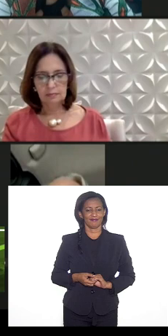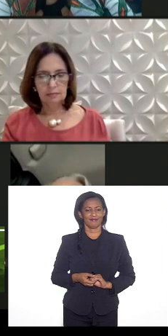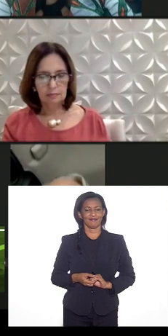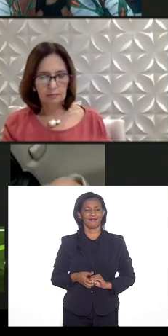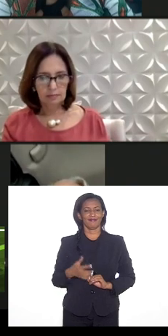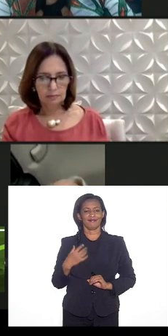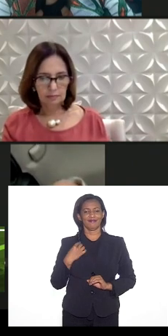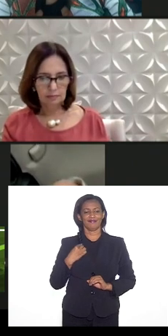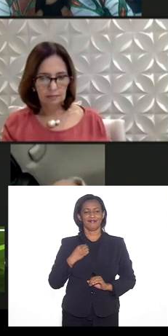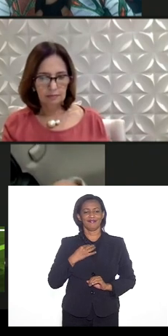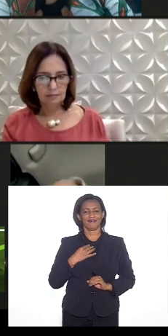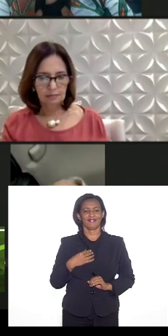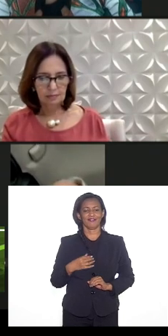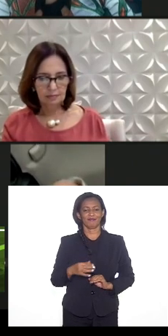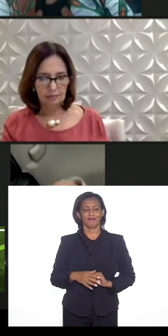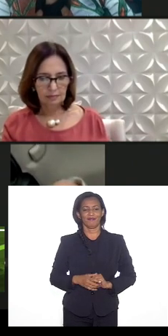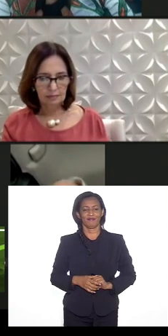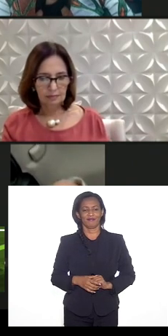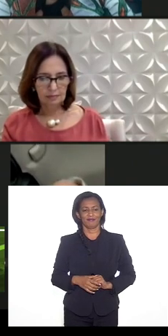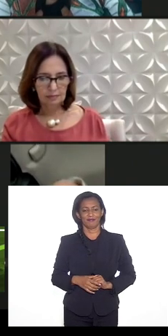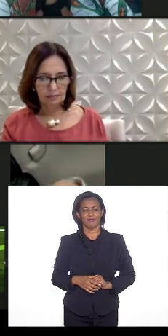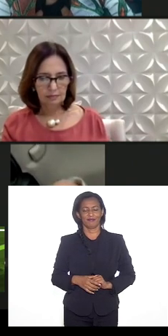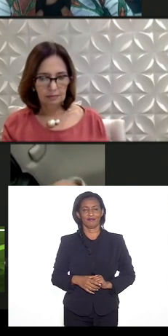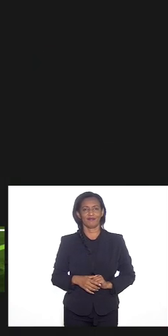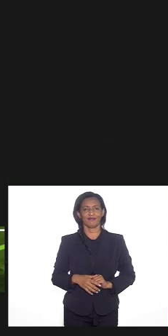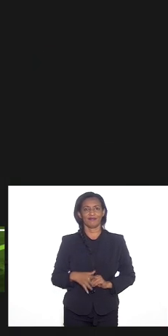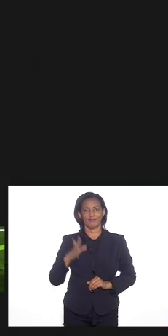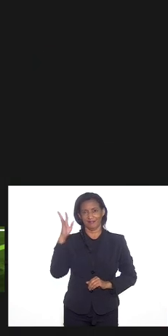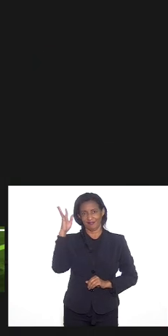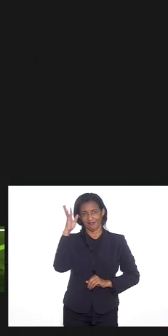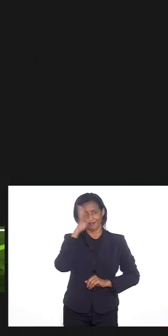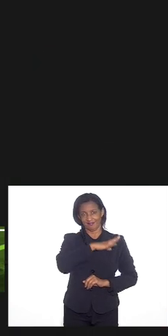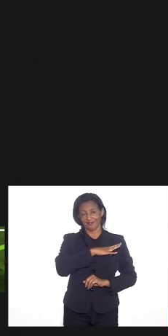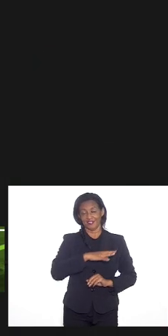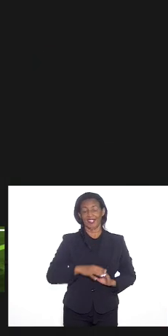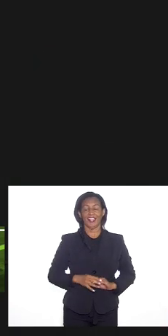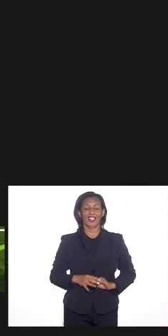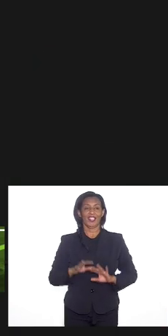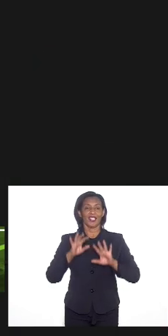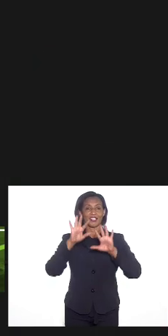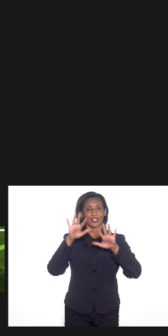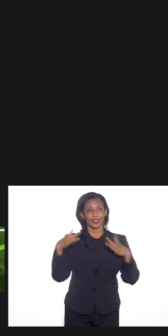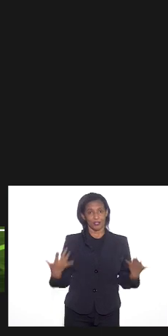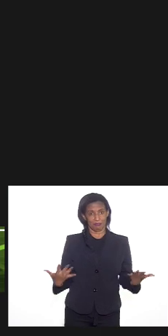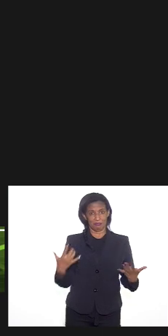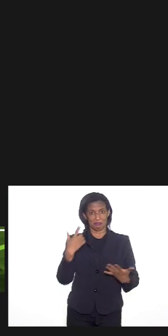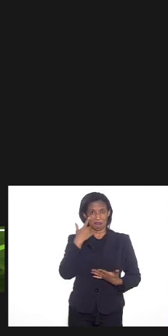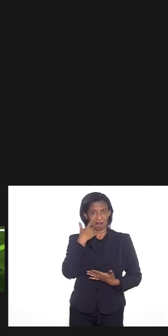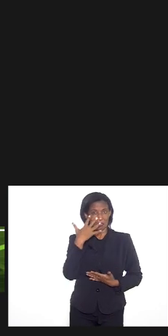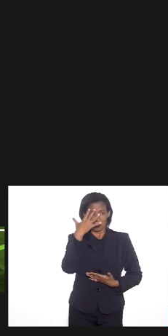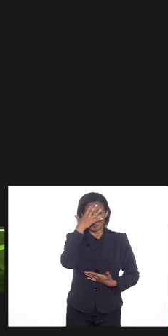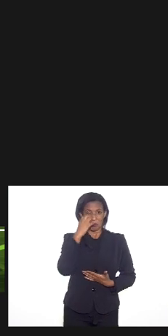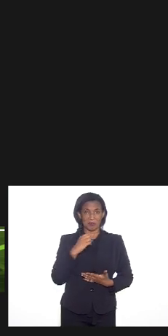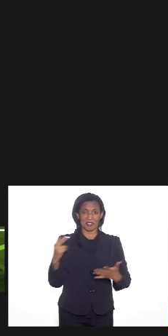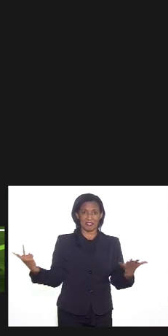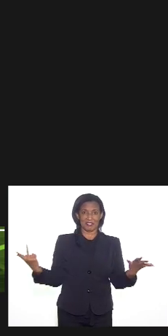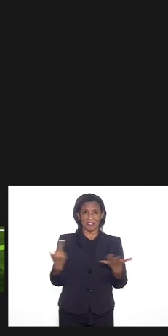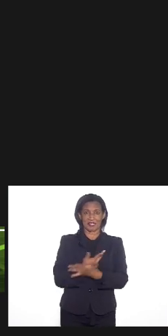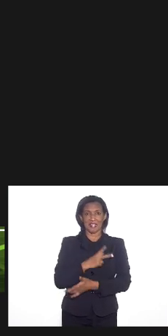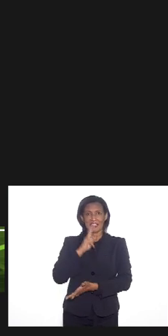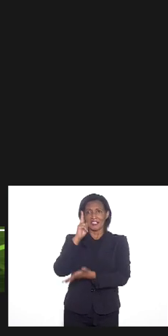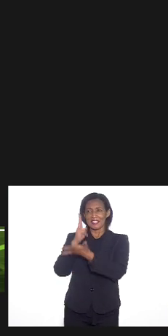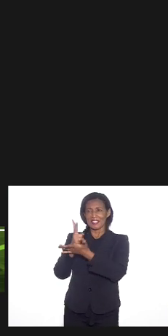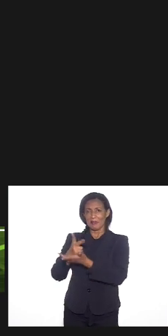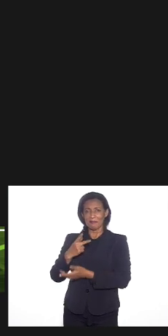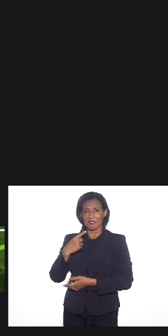obrigada distrair é só tentando eu não sei o está acontecendo aqui no meu software que sempre que eu falo depois